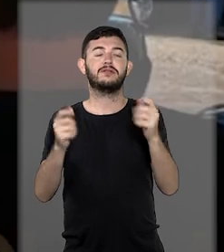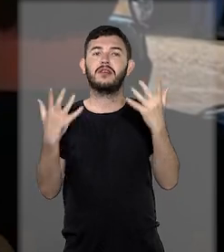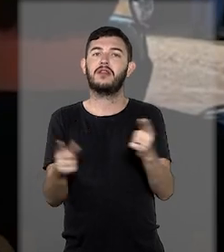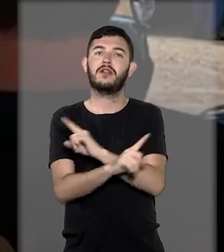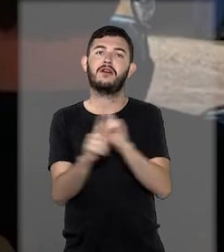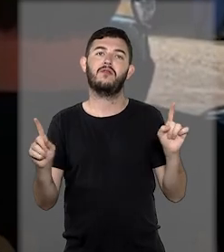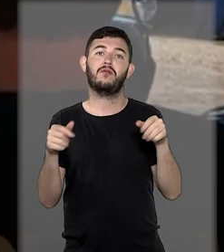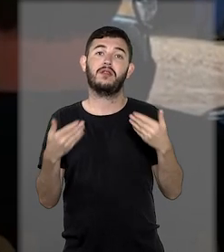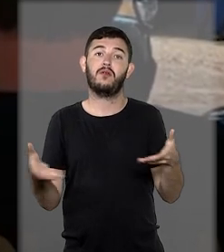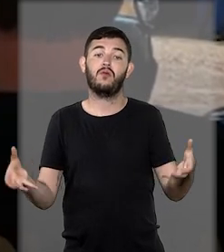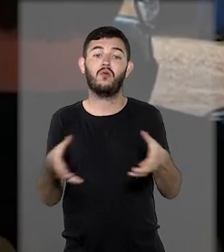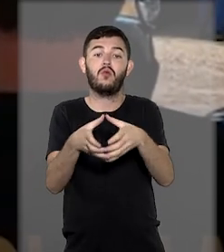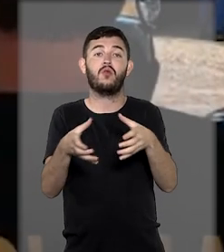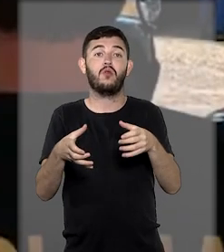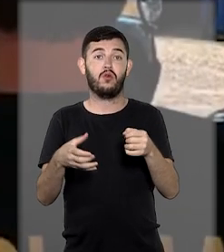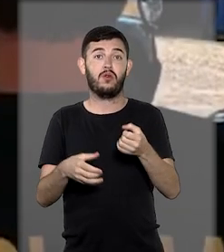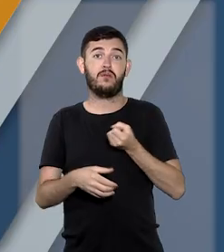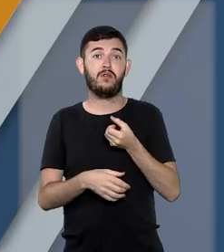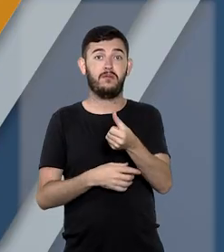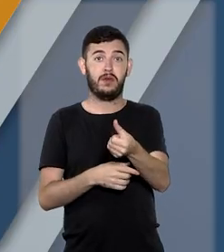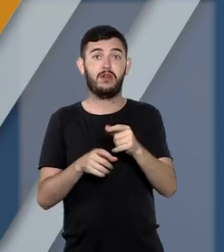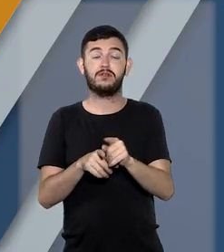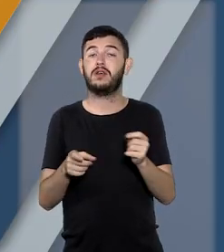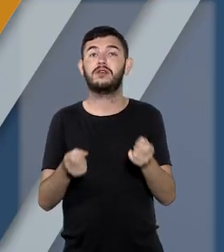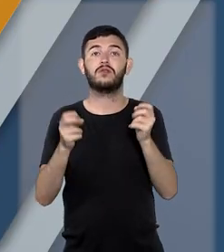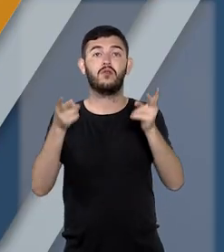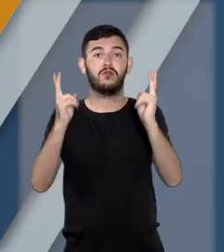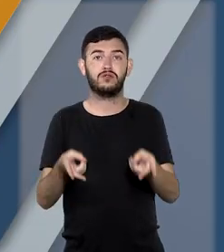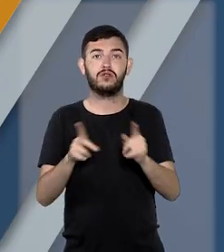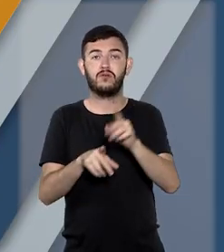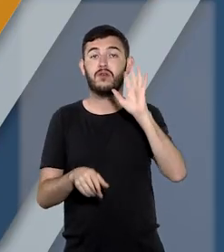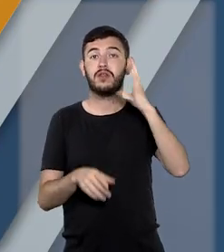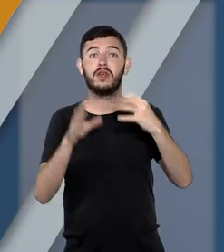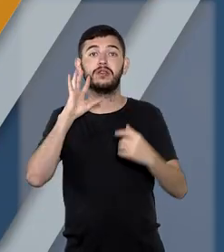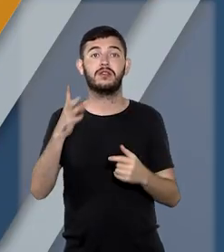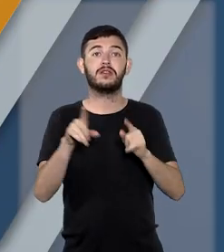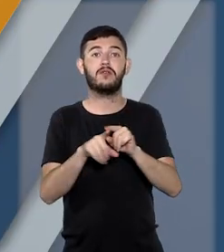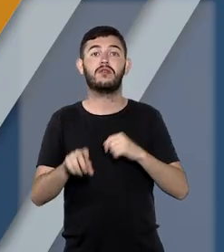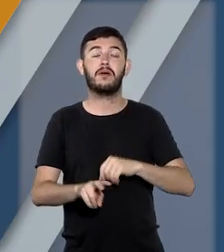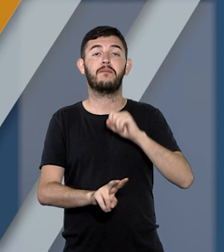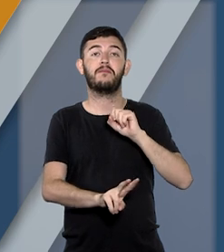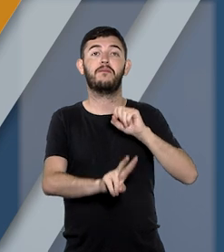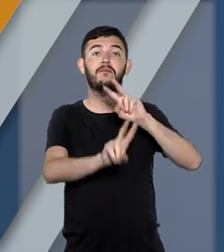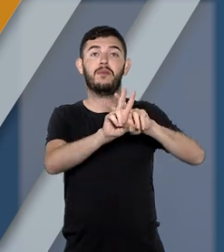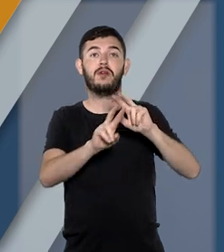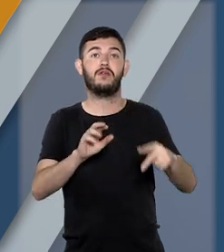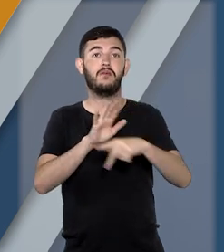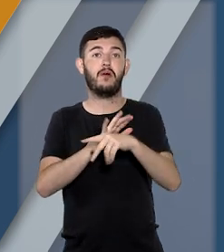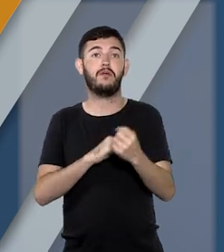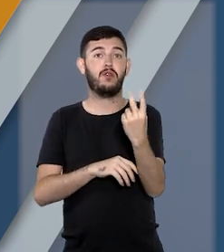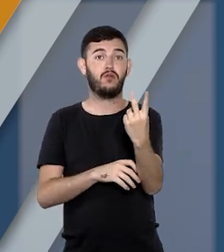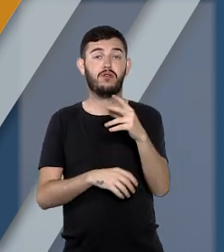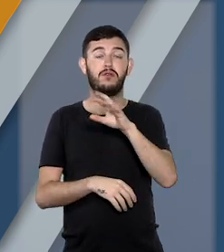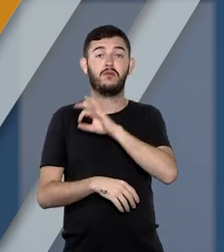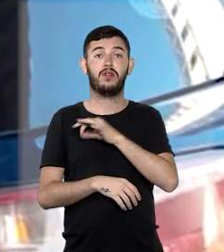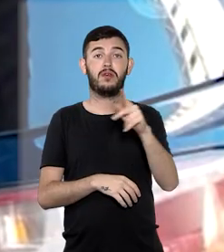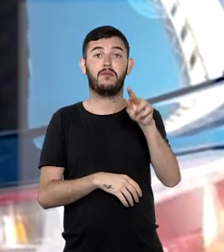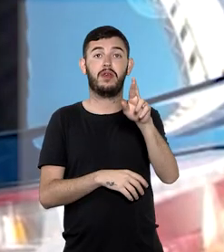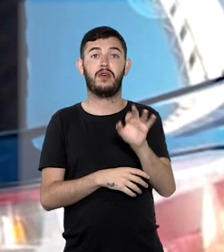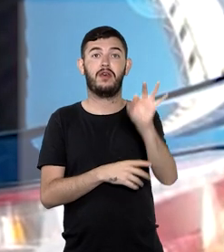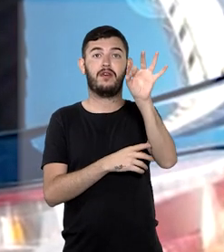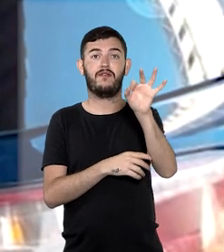unanimidade, considerou fundamentada a decisão que decretou a custódia preventiva de dois policiais rodoviários federais,